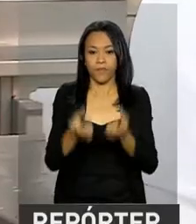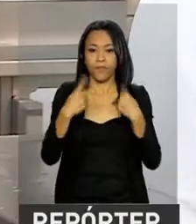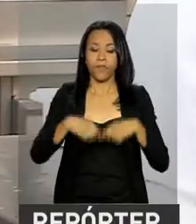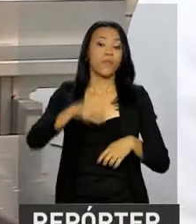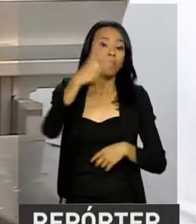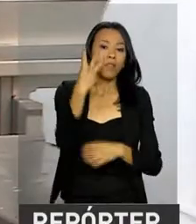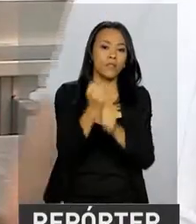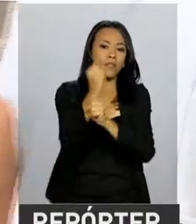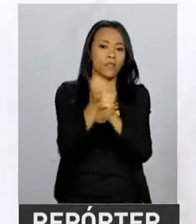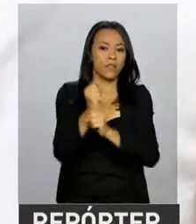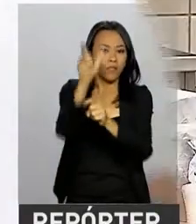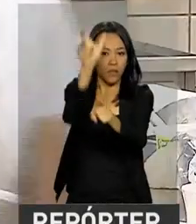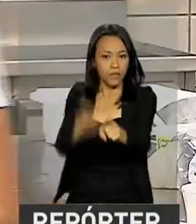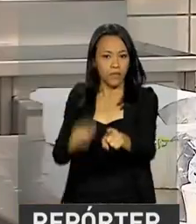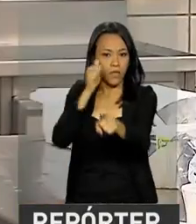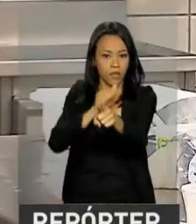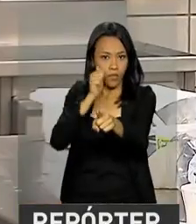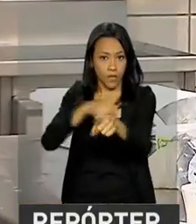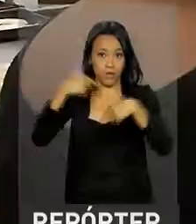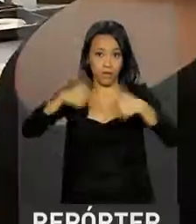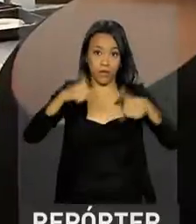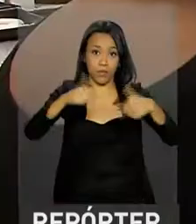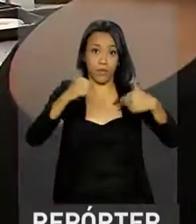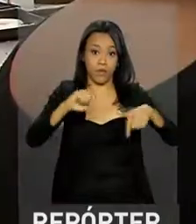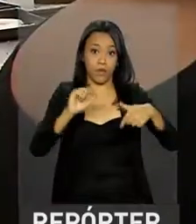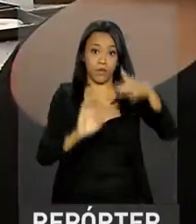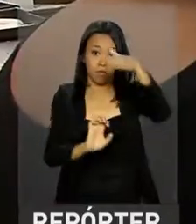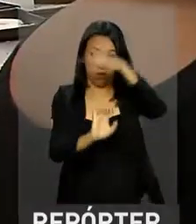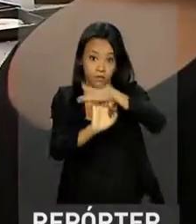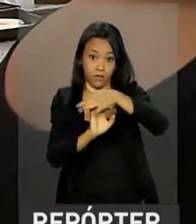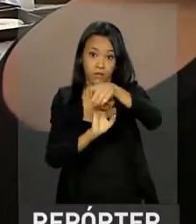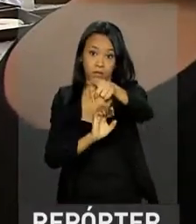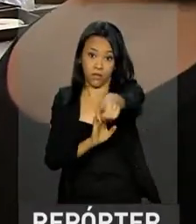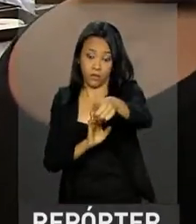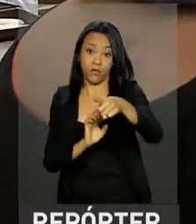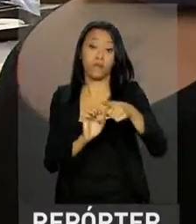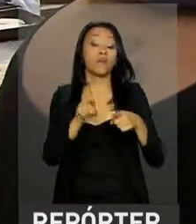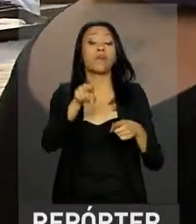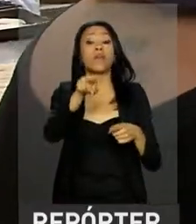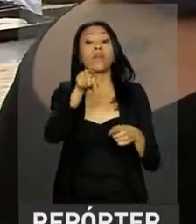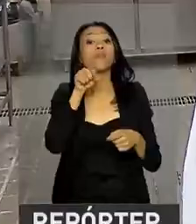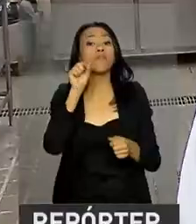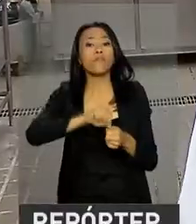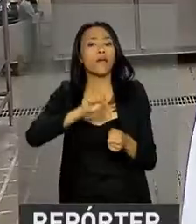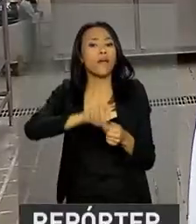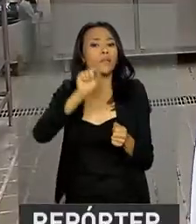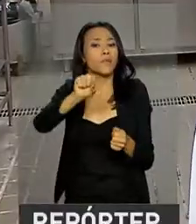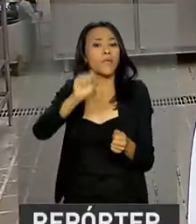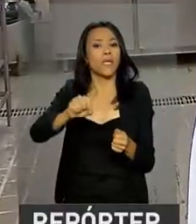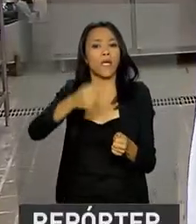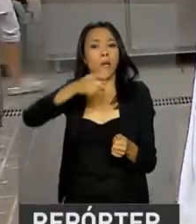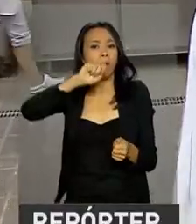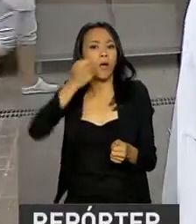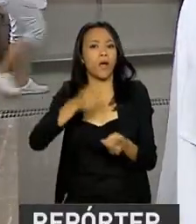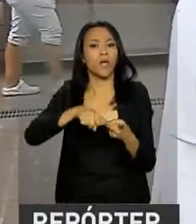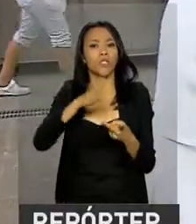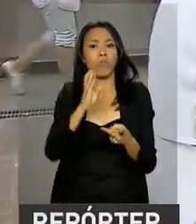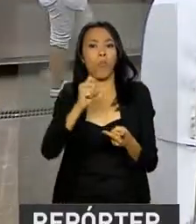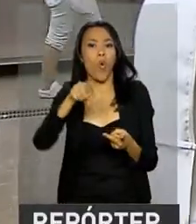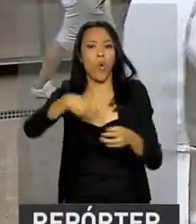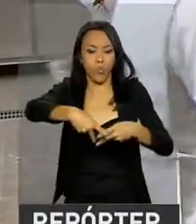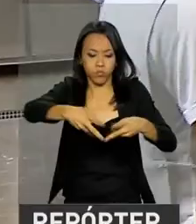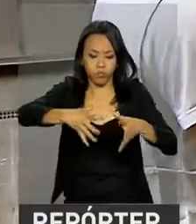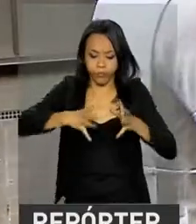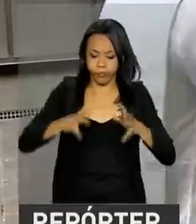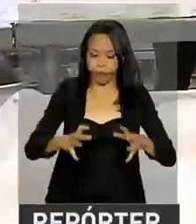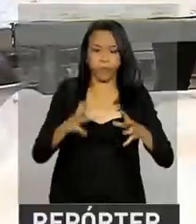três anos, Rosilene trabalha como encarregada de departamento pessoal de uma empresa que fabrica e vende pães, bolos, biscoitos e